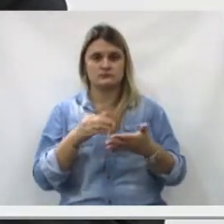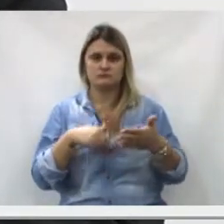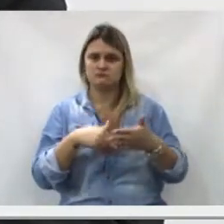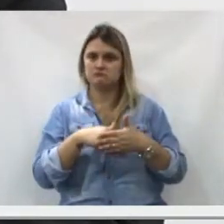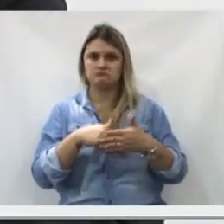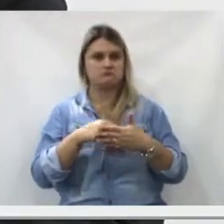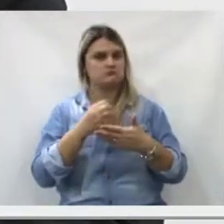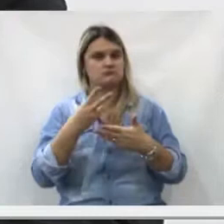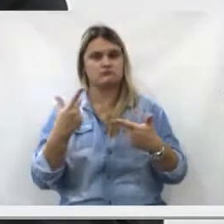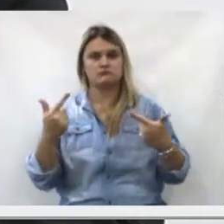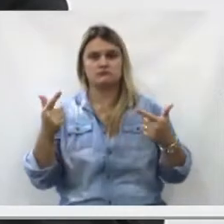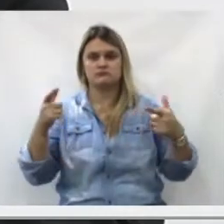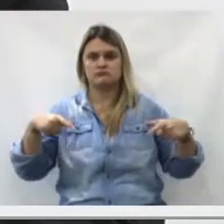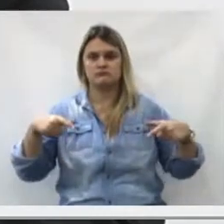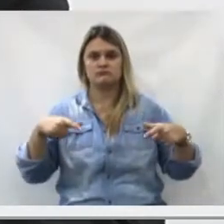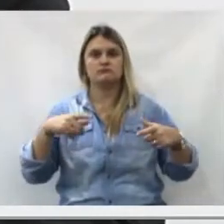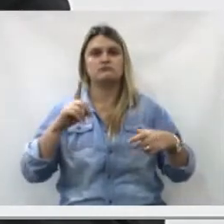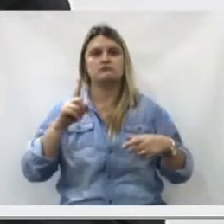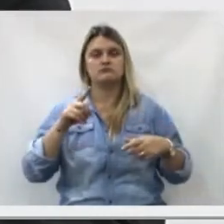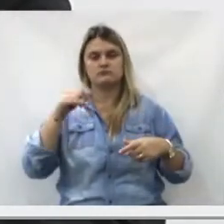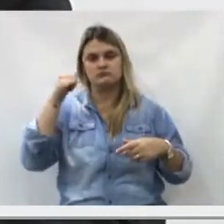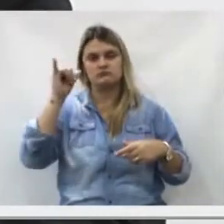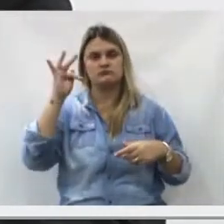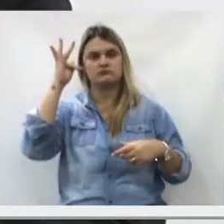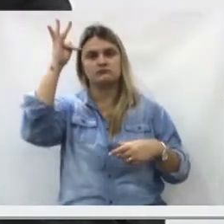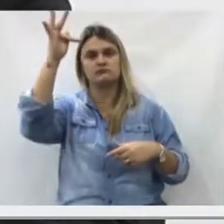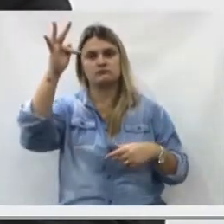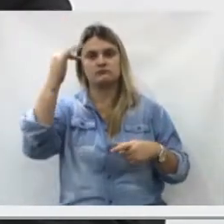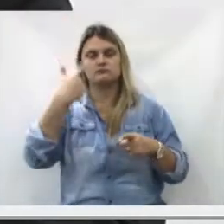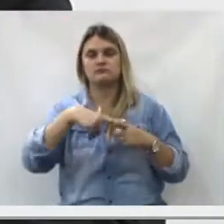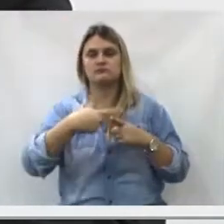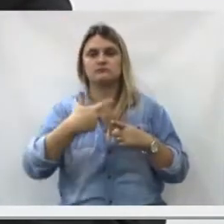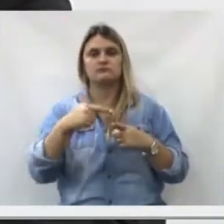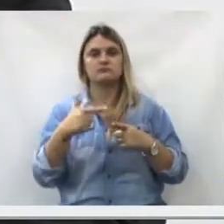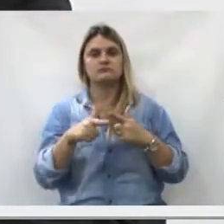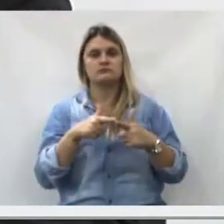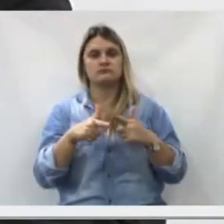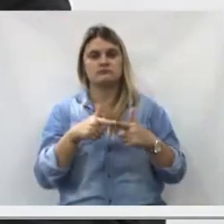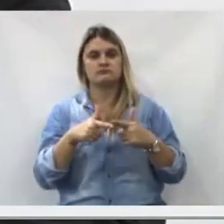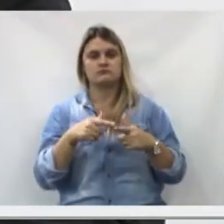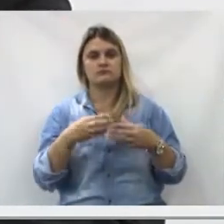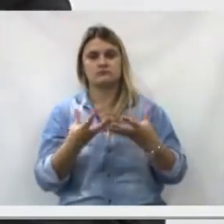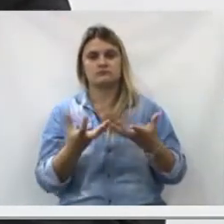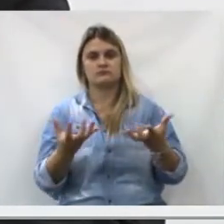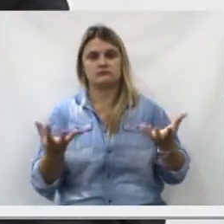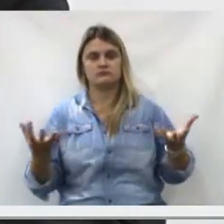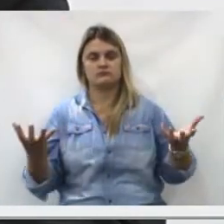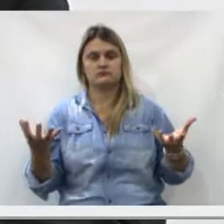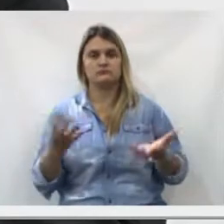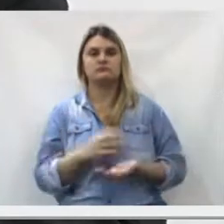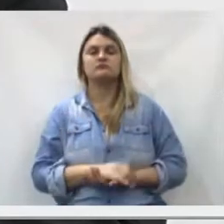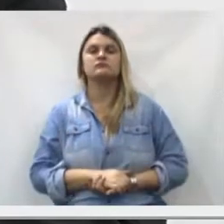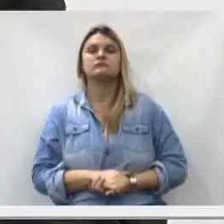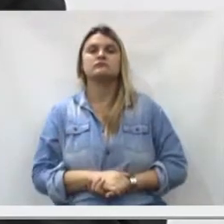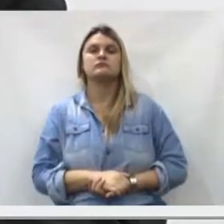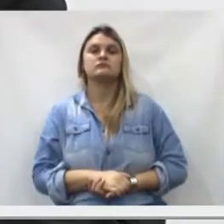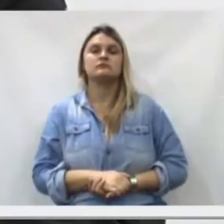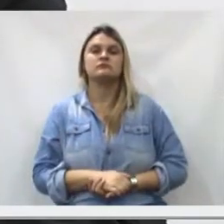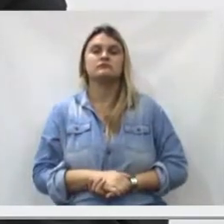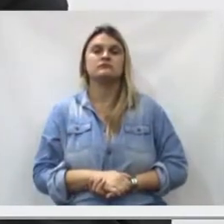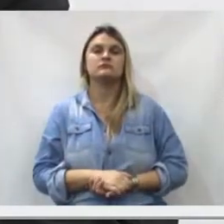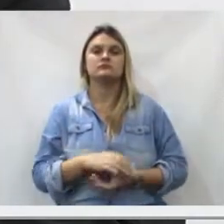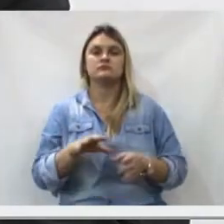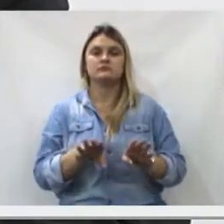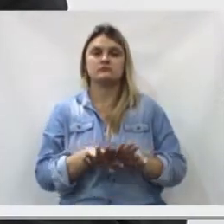vezes que é jogado em determinados campos é adiado às rodadas para que não ocorra